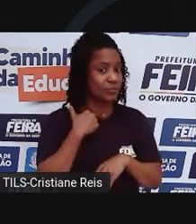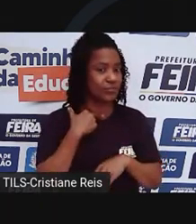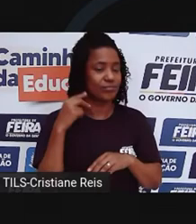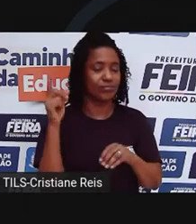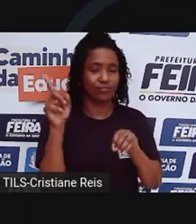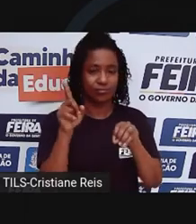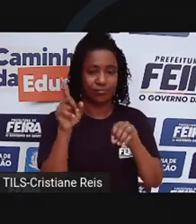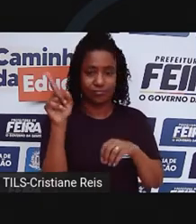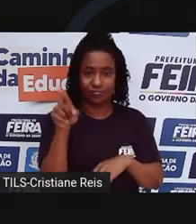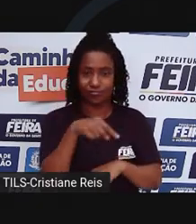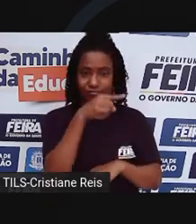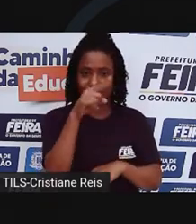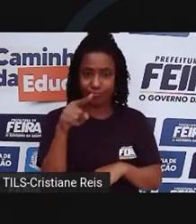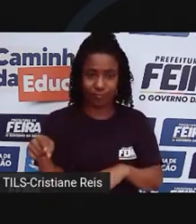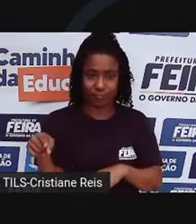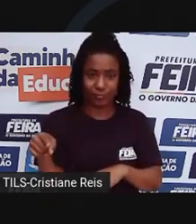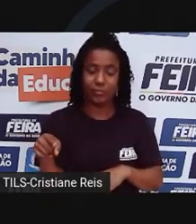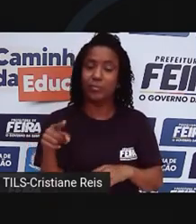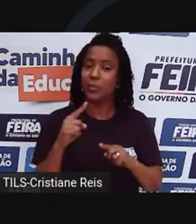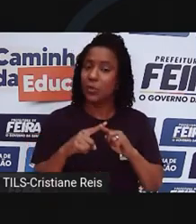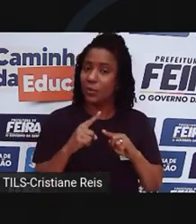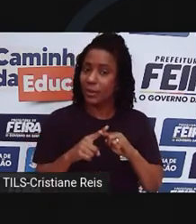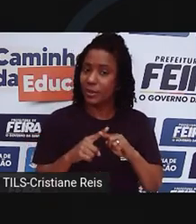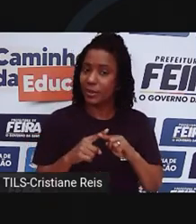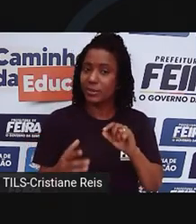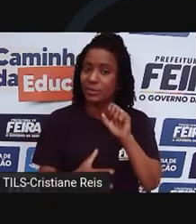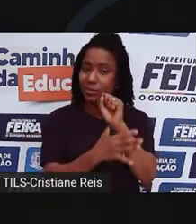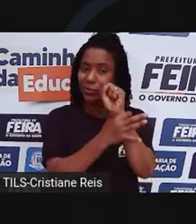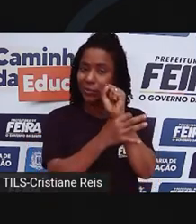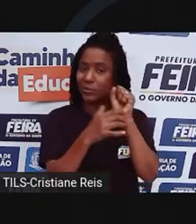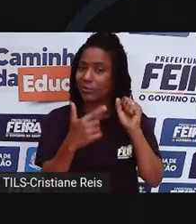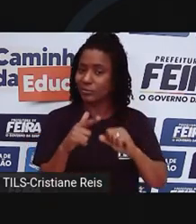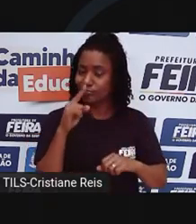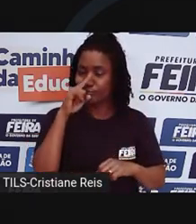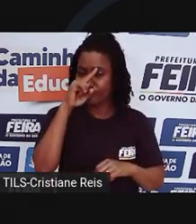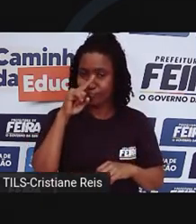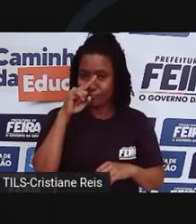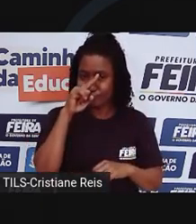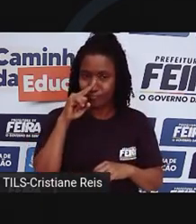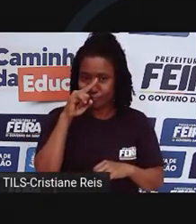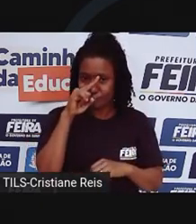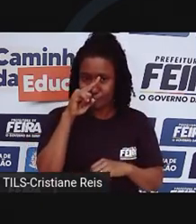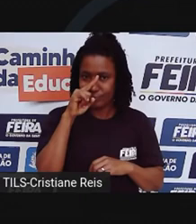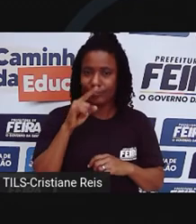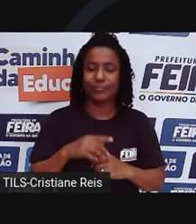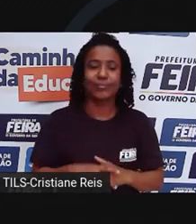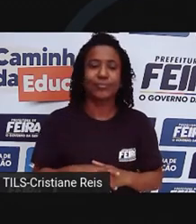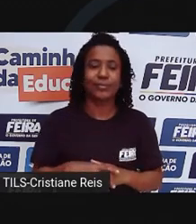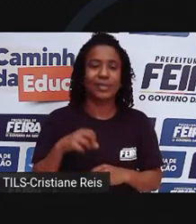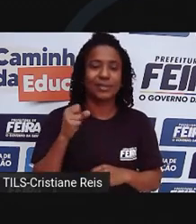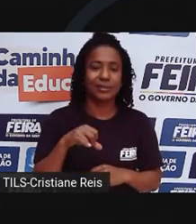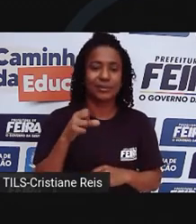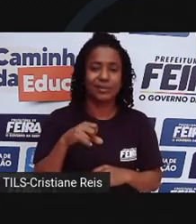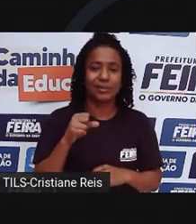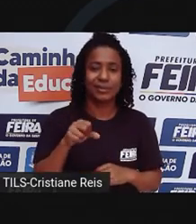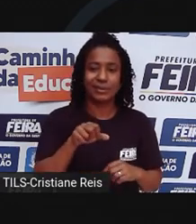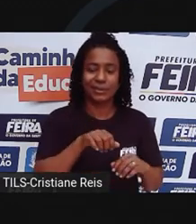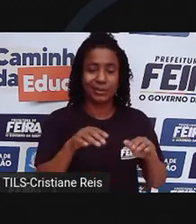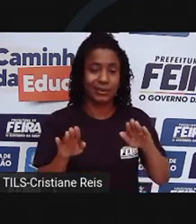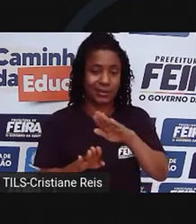porque não é um lugar seguro e apropriado para isso. Por exemplo, uma curva muito fechada da estrada.